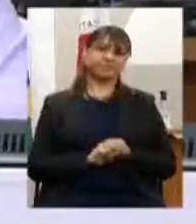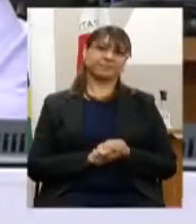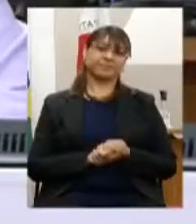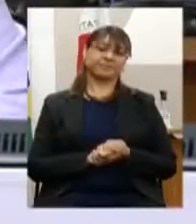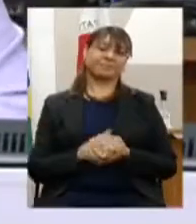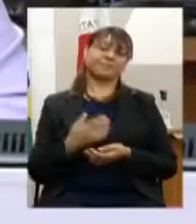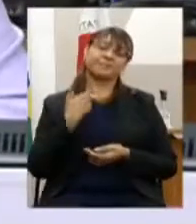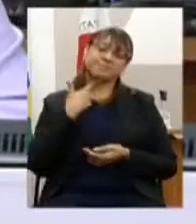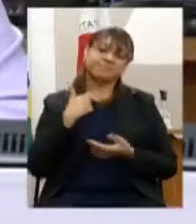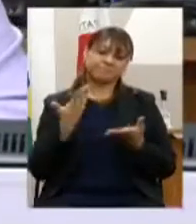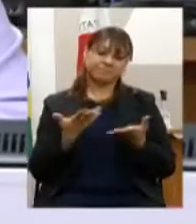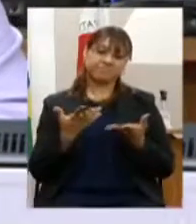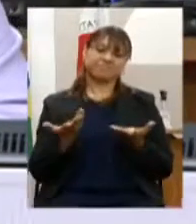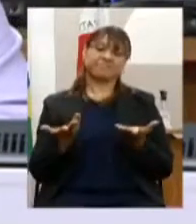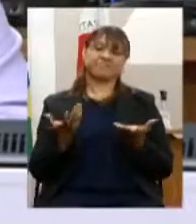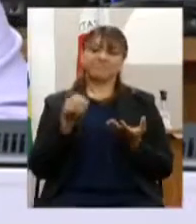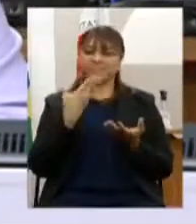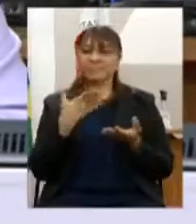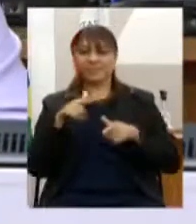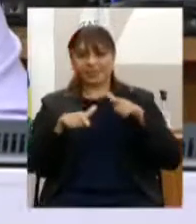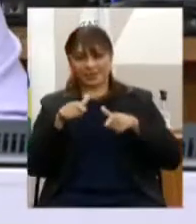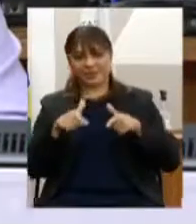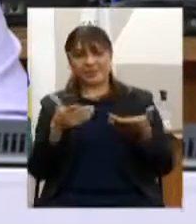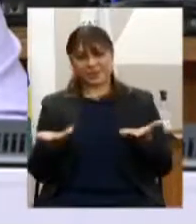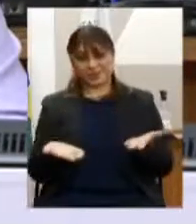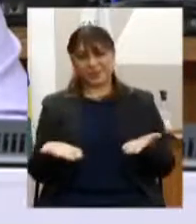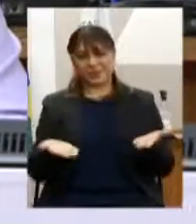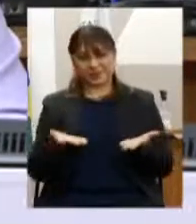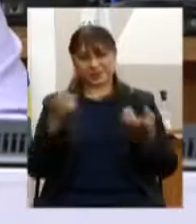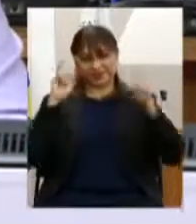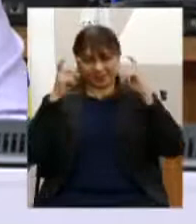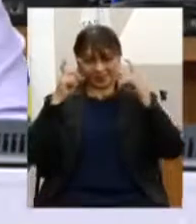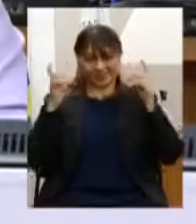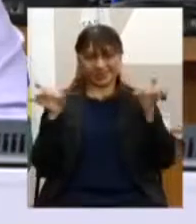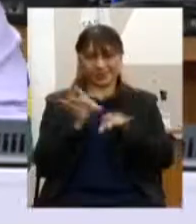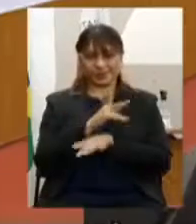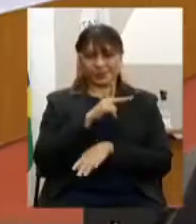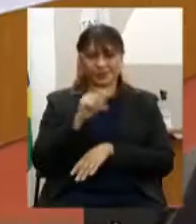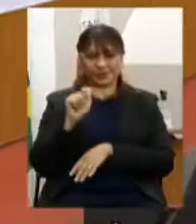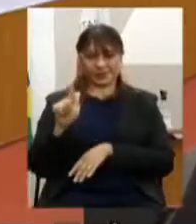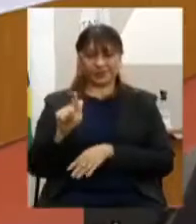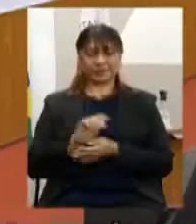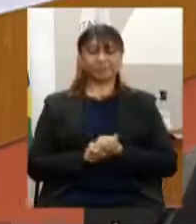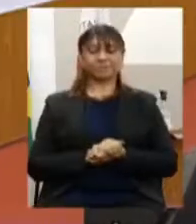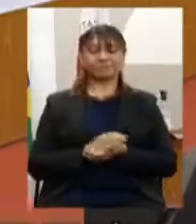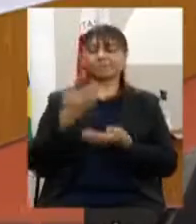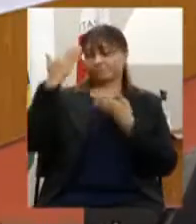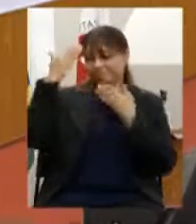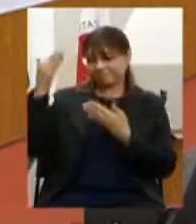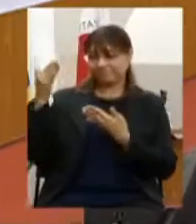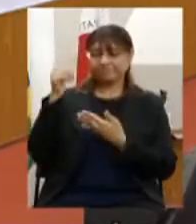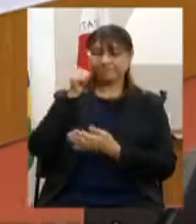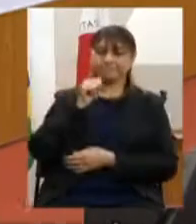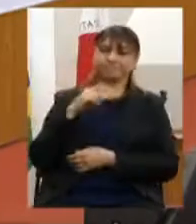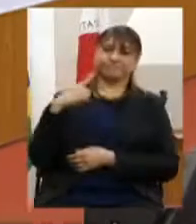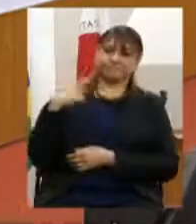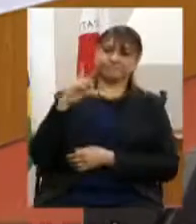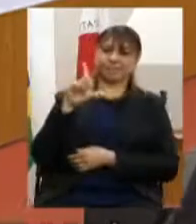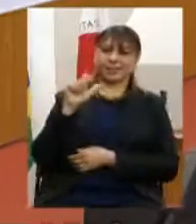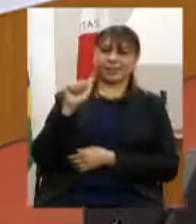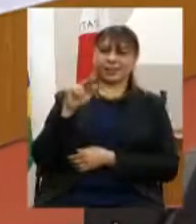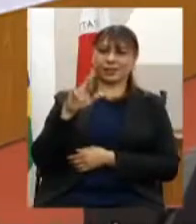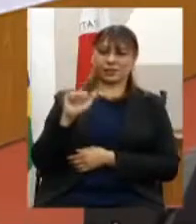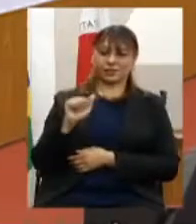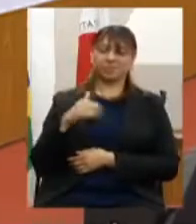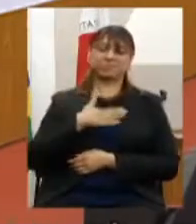Desejo aí um sucesso e um bom trabalho nessa reunião de encerramento. Muito obrigado, deputada Laura, a quem eu tenho